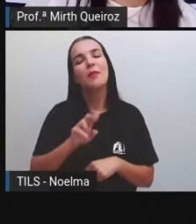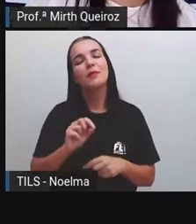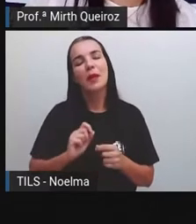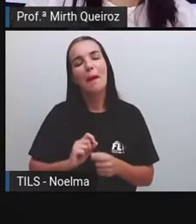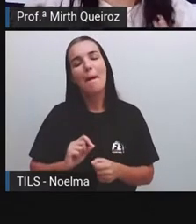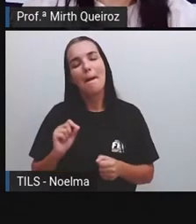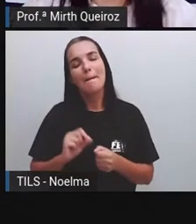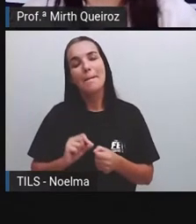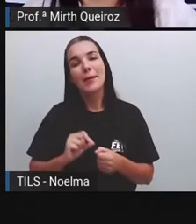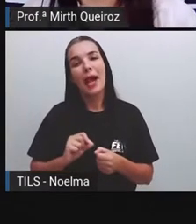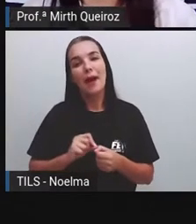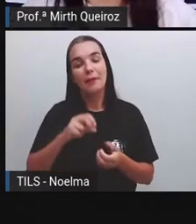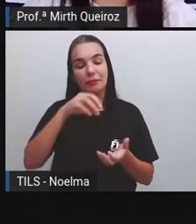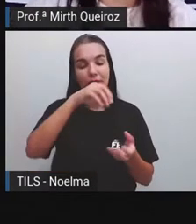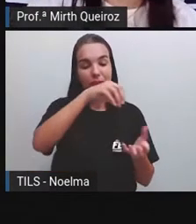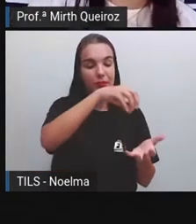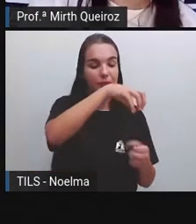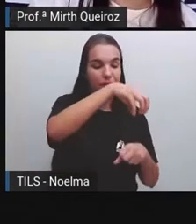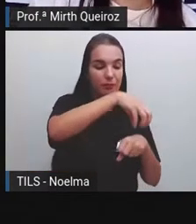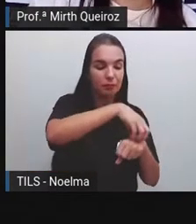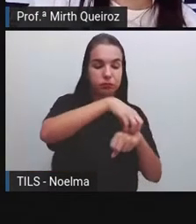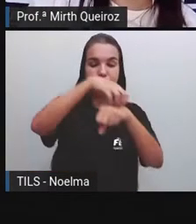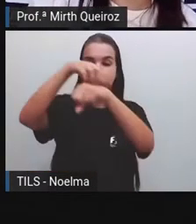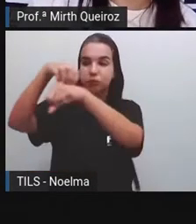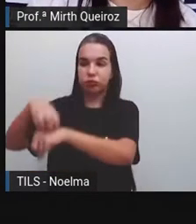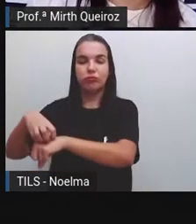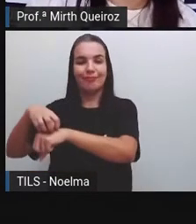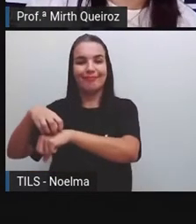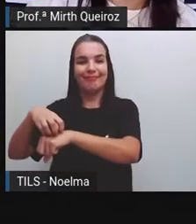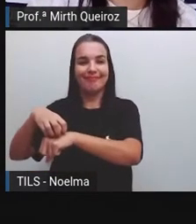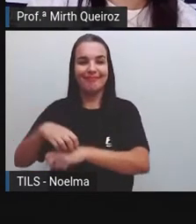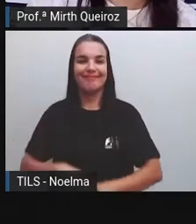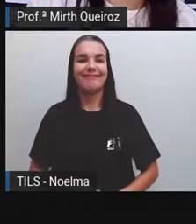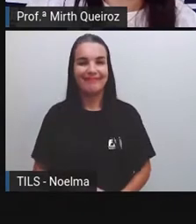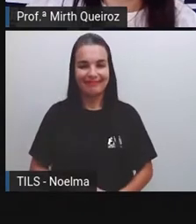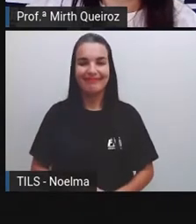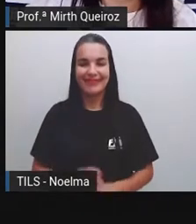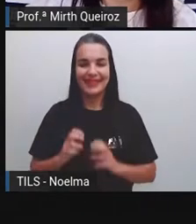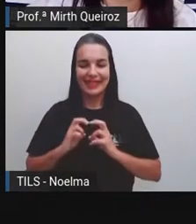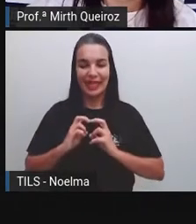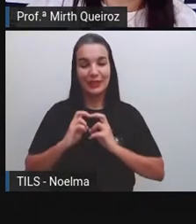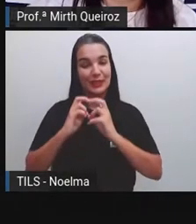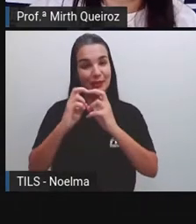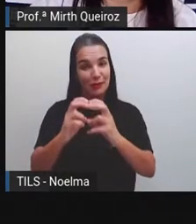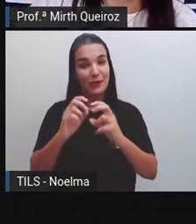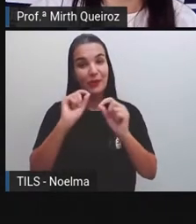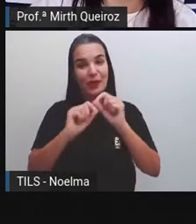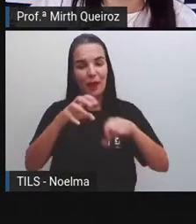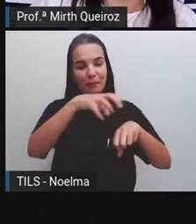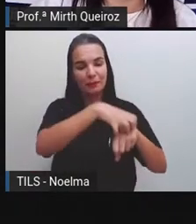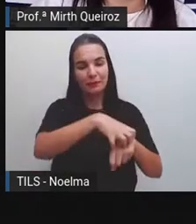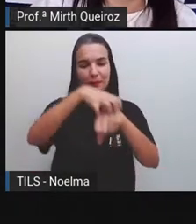para sair de um lugar para o outro, né? Então, nos transportar, vamos dizer assim.